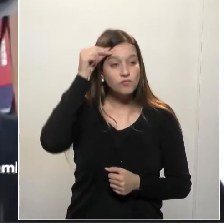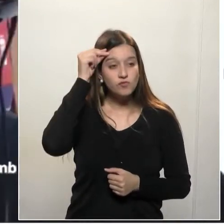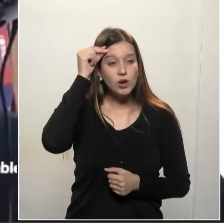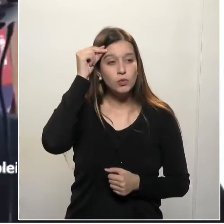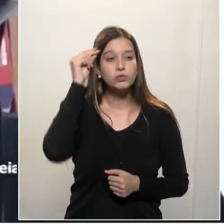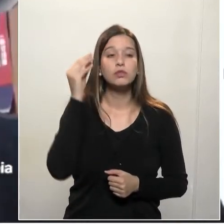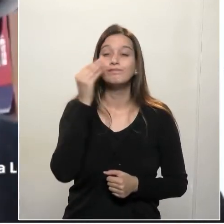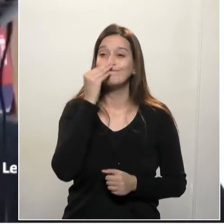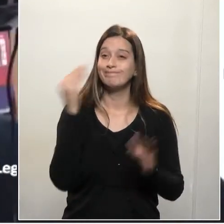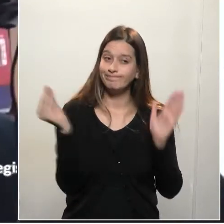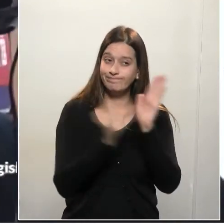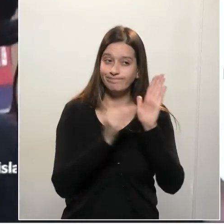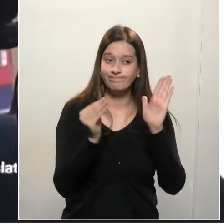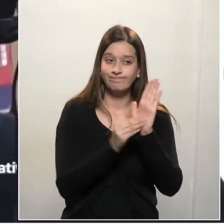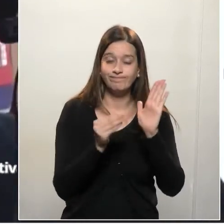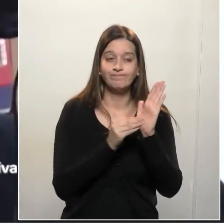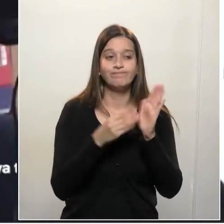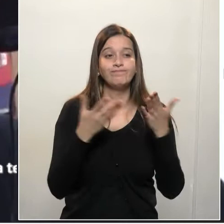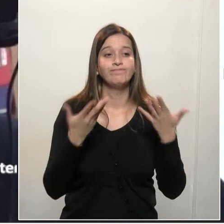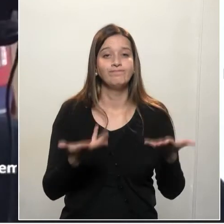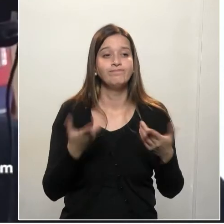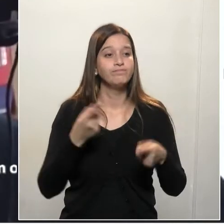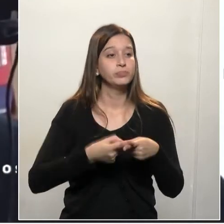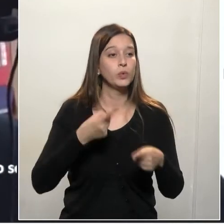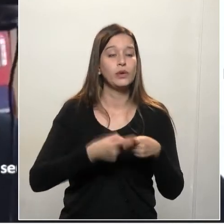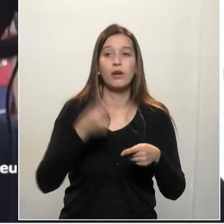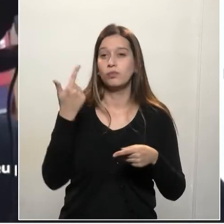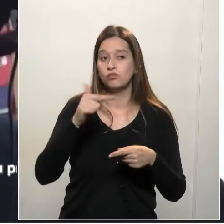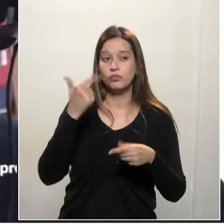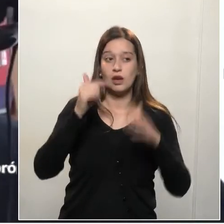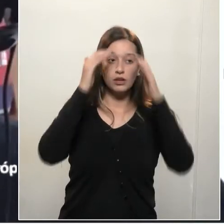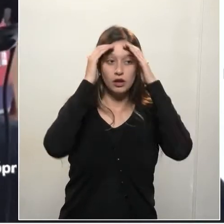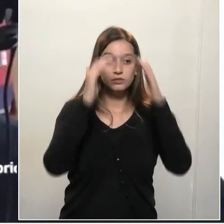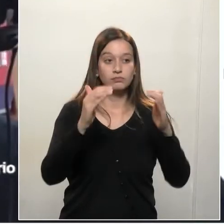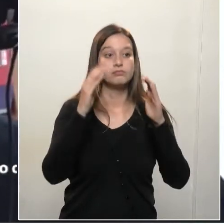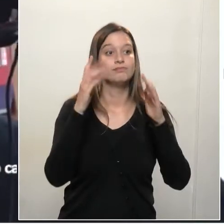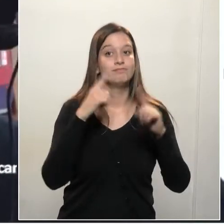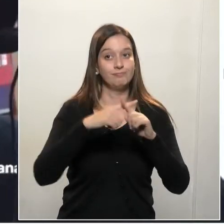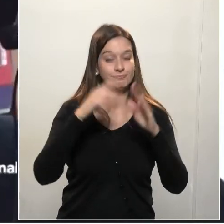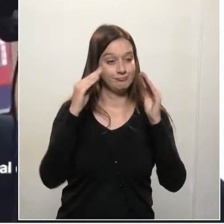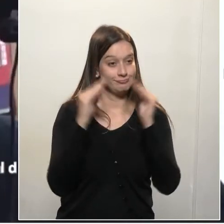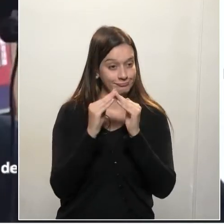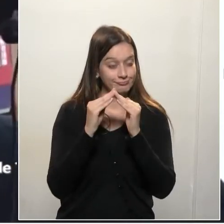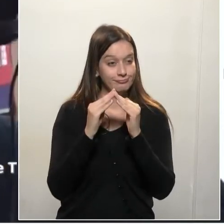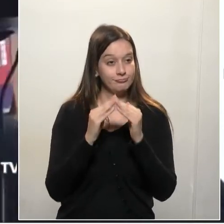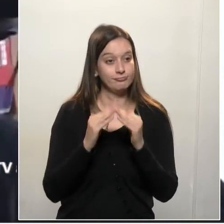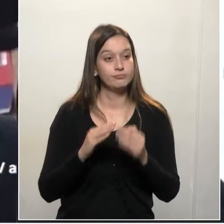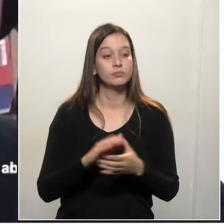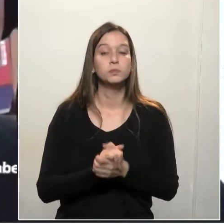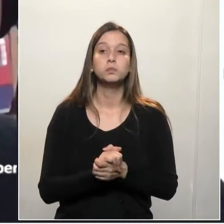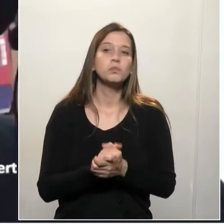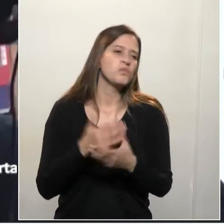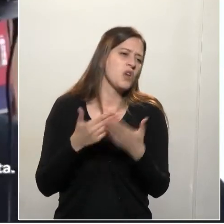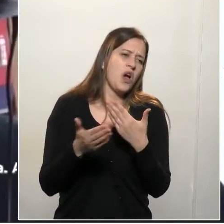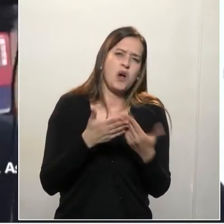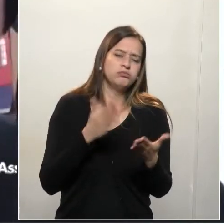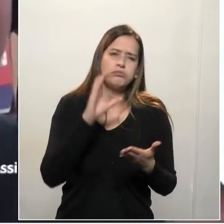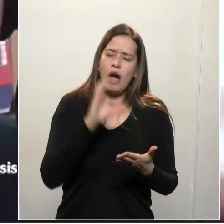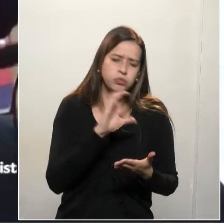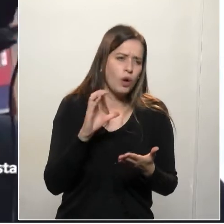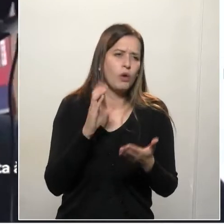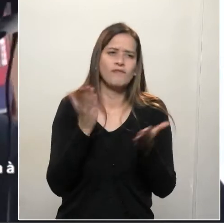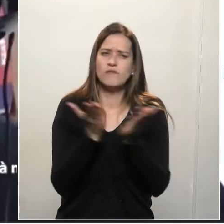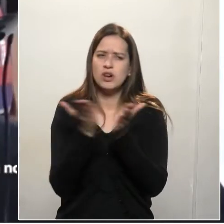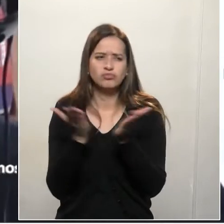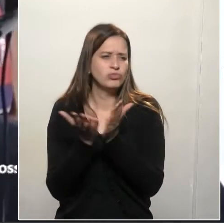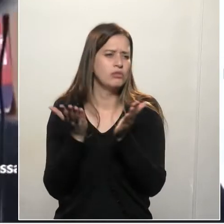demonstrando um desrespeito às igrejas, tanto católicas quanto evangélicas, todos os